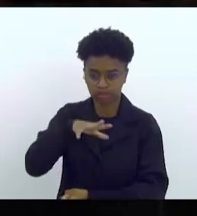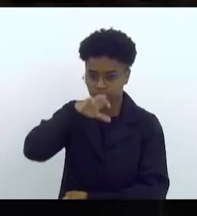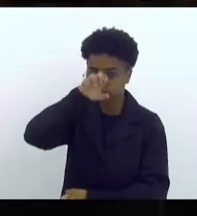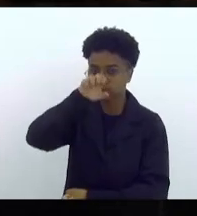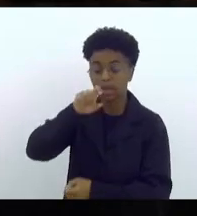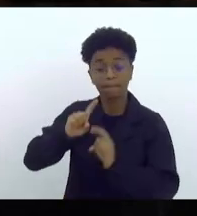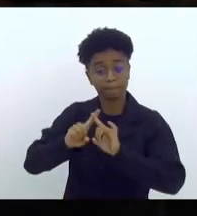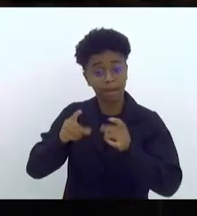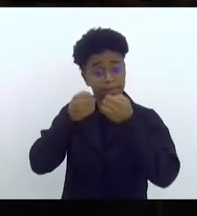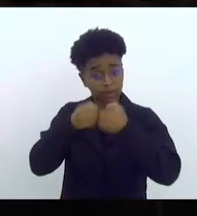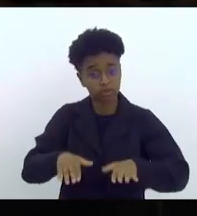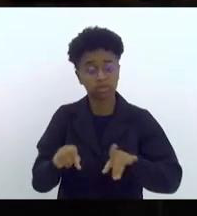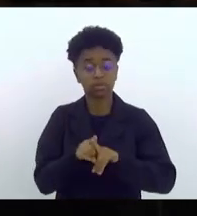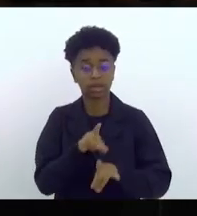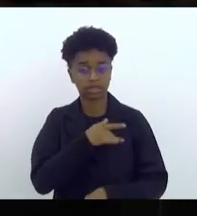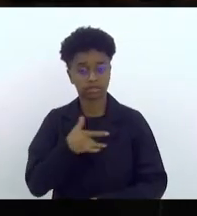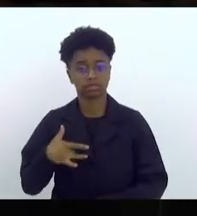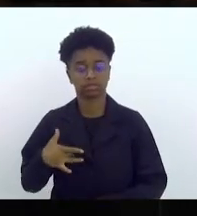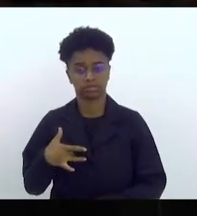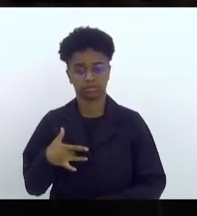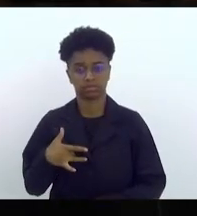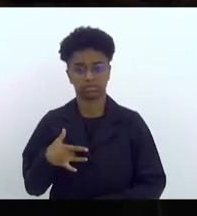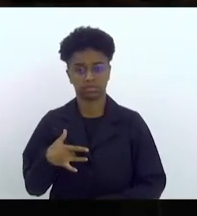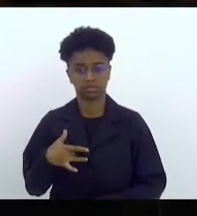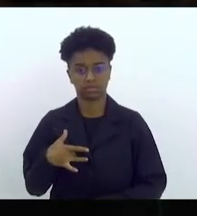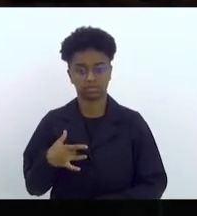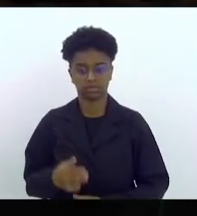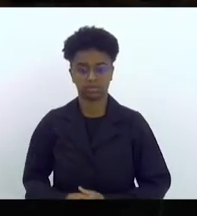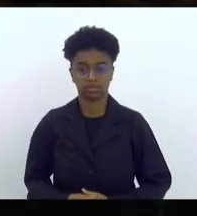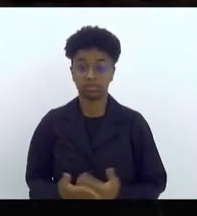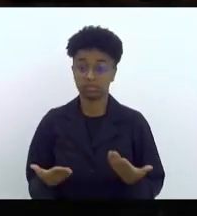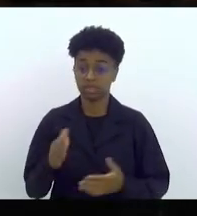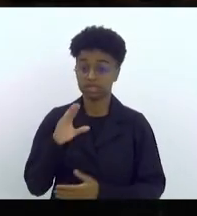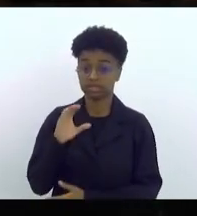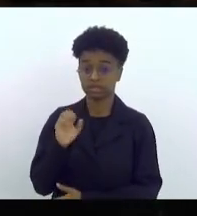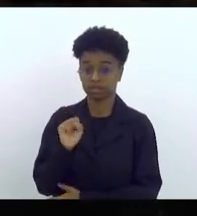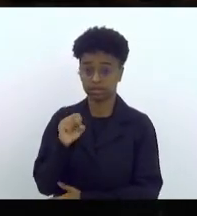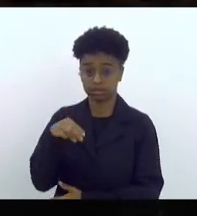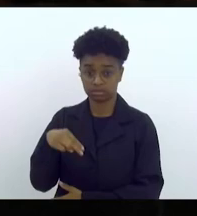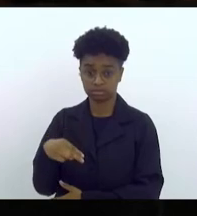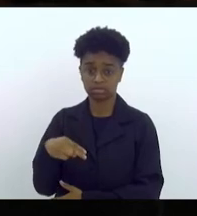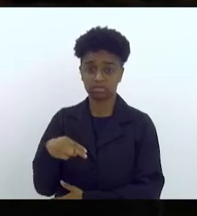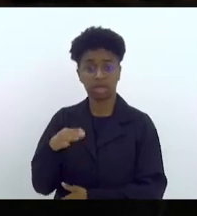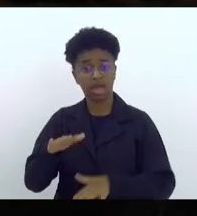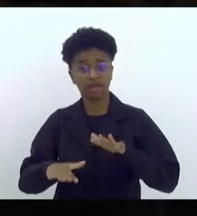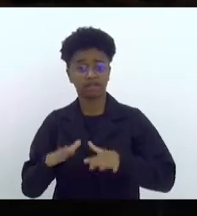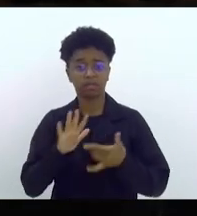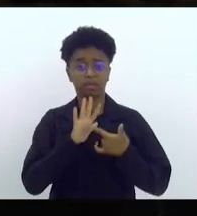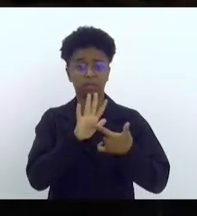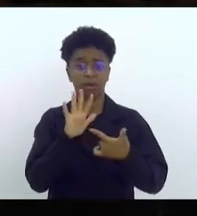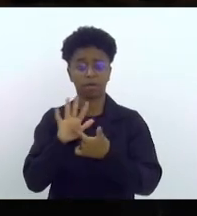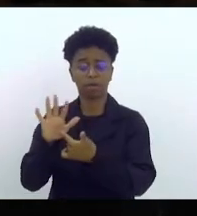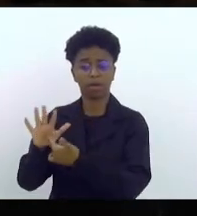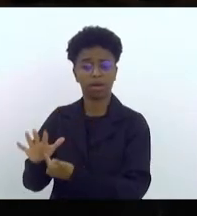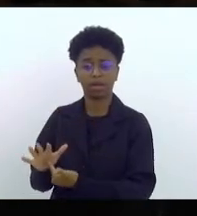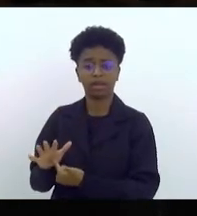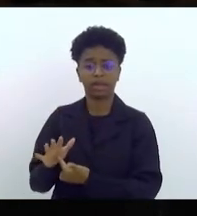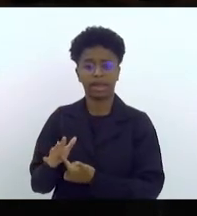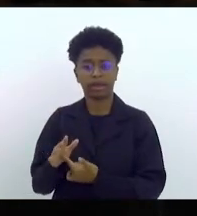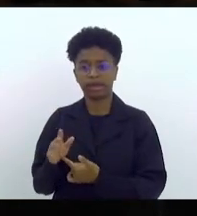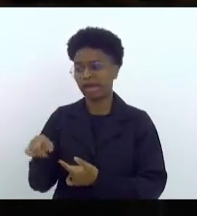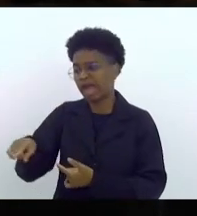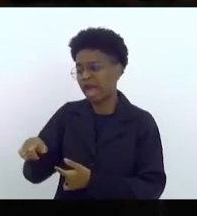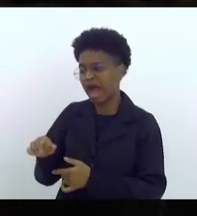que ele não é prejudicial à saúde. A CSN volta e meia aponta que nada da atividade